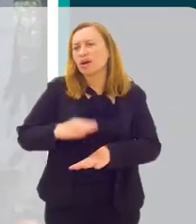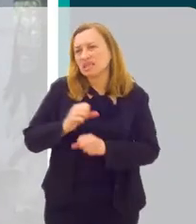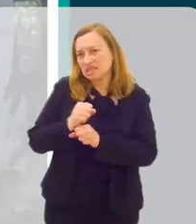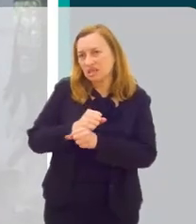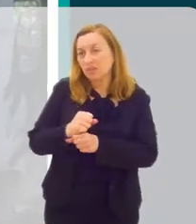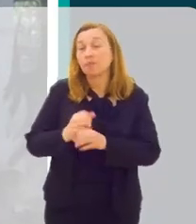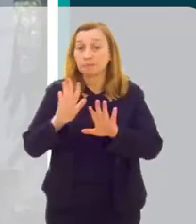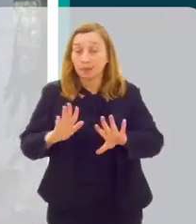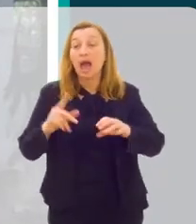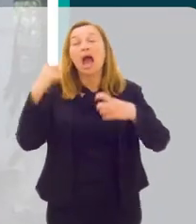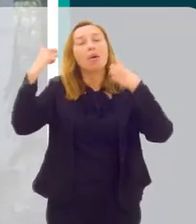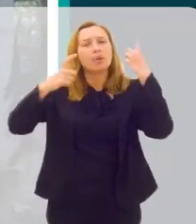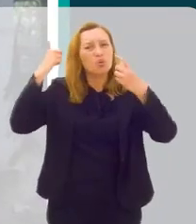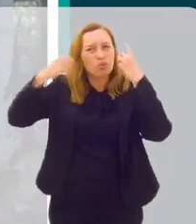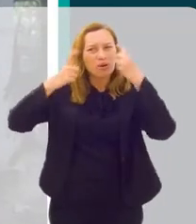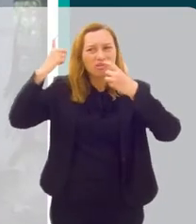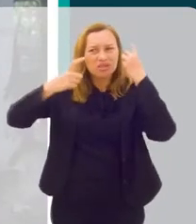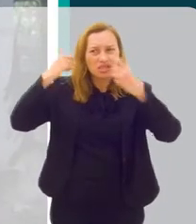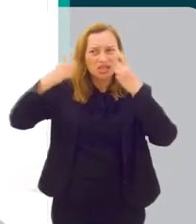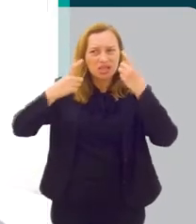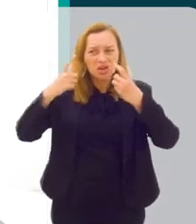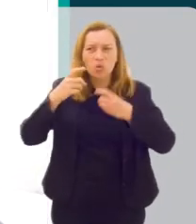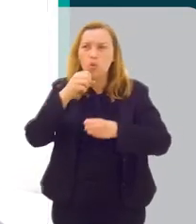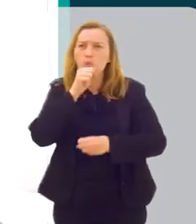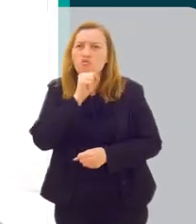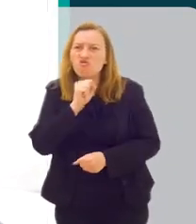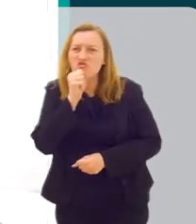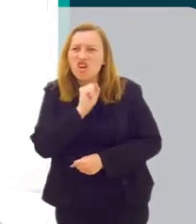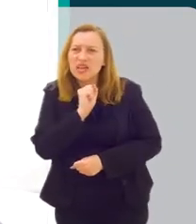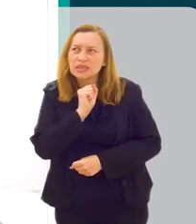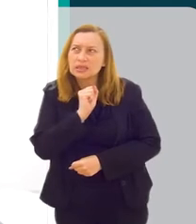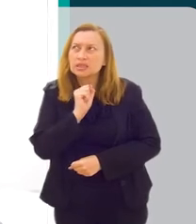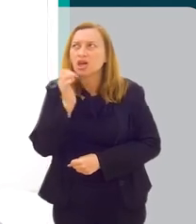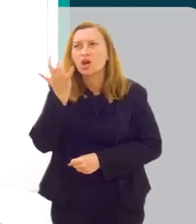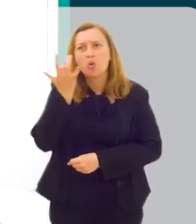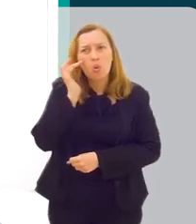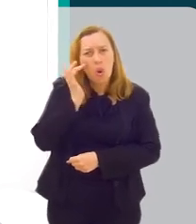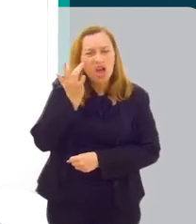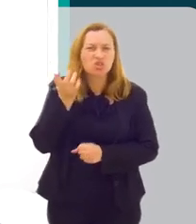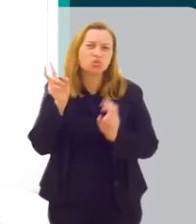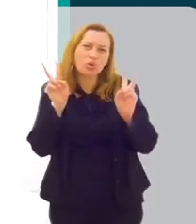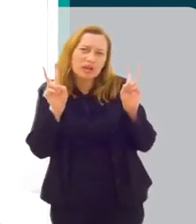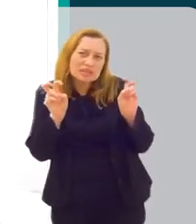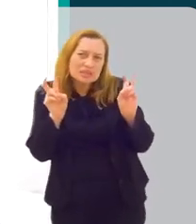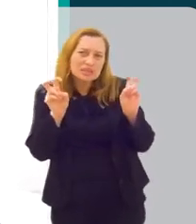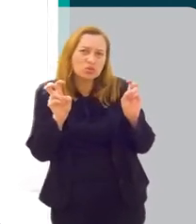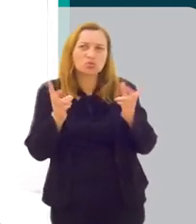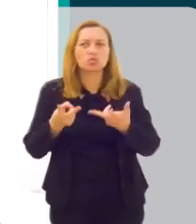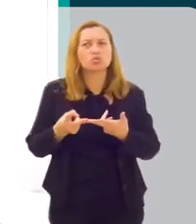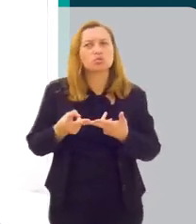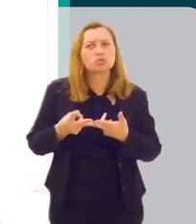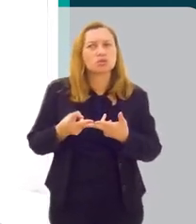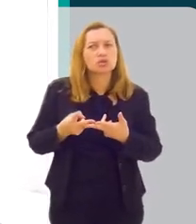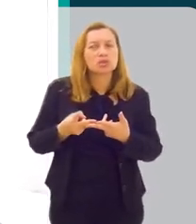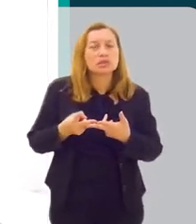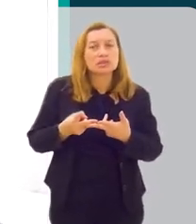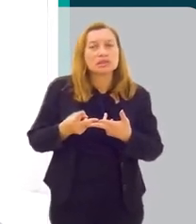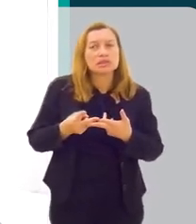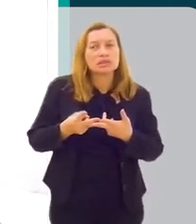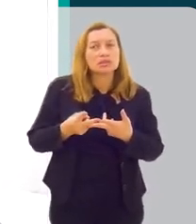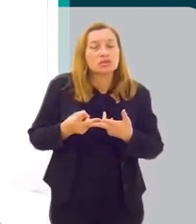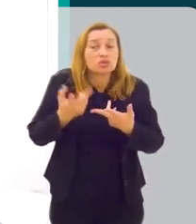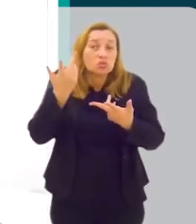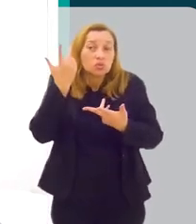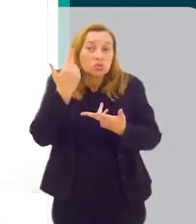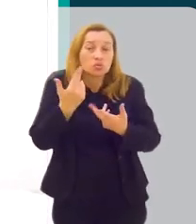jovens por mais tempo. A preocupação com o envelhecer, eu acho que é uma questão, acho que é até um